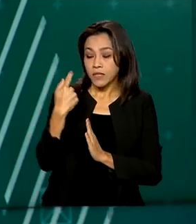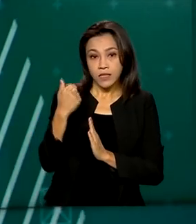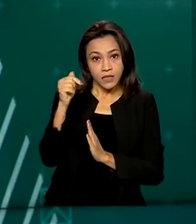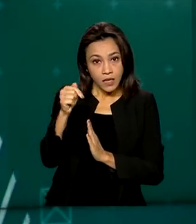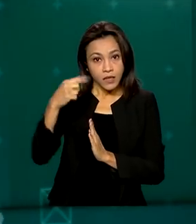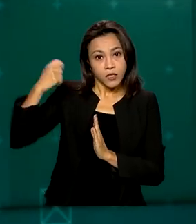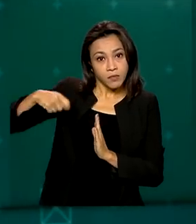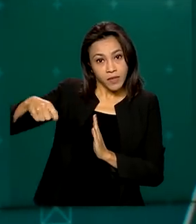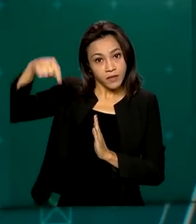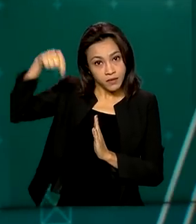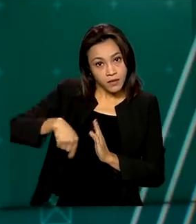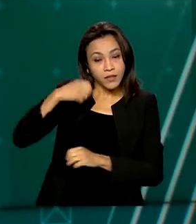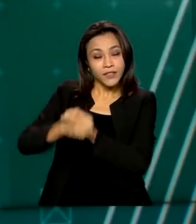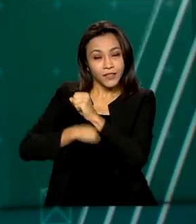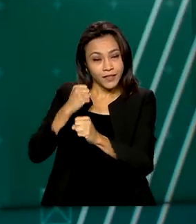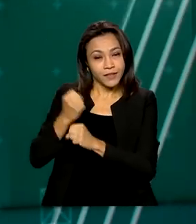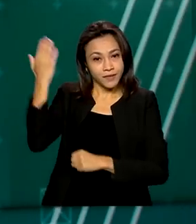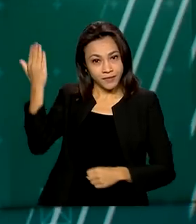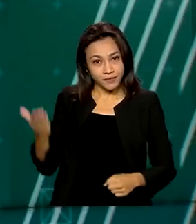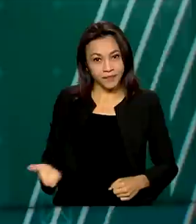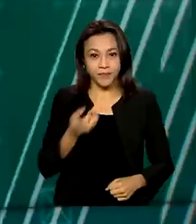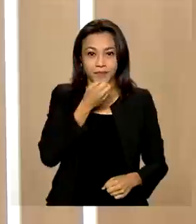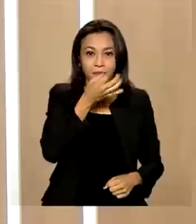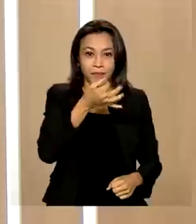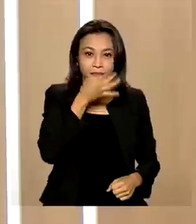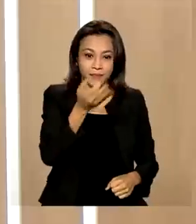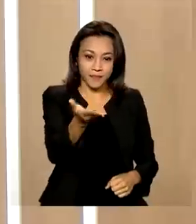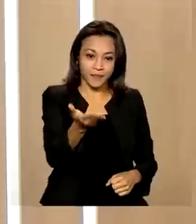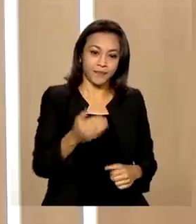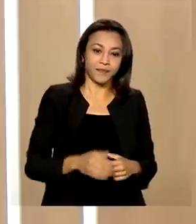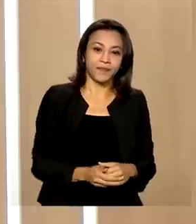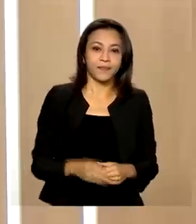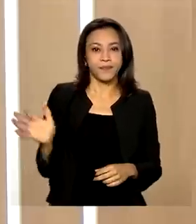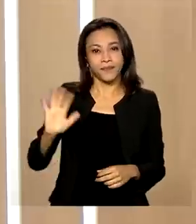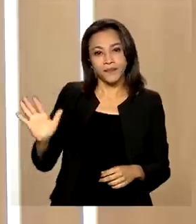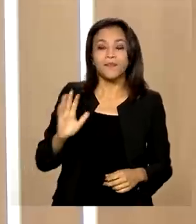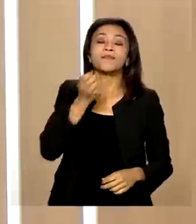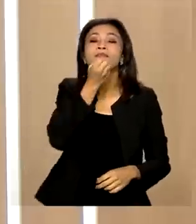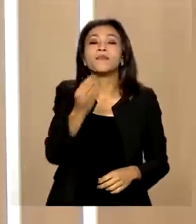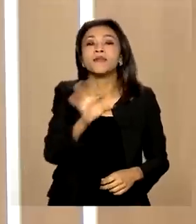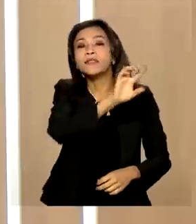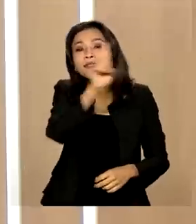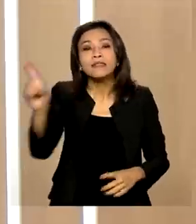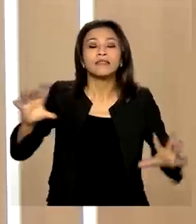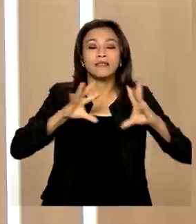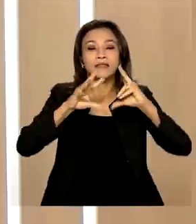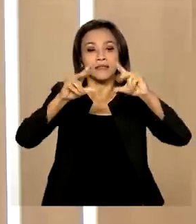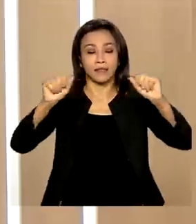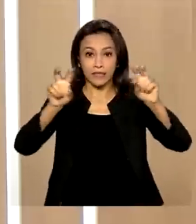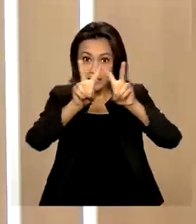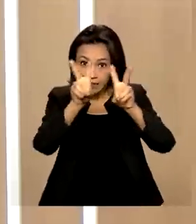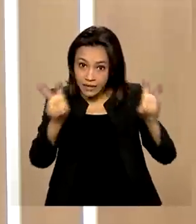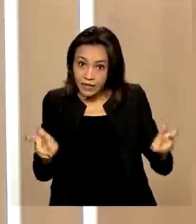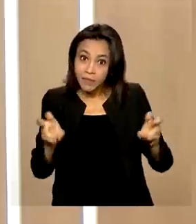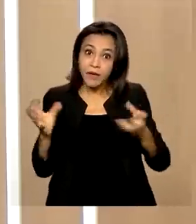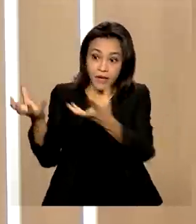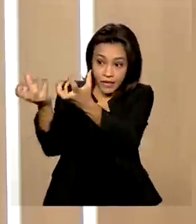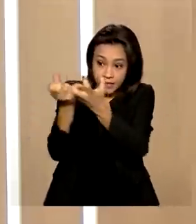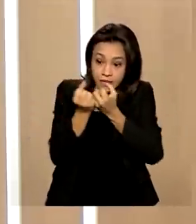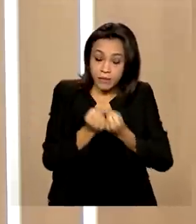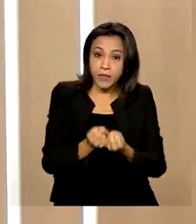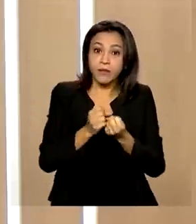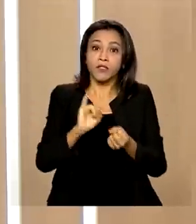ano. Quem comenta é Ricardo Caldas. Olá, bom dia a todos. O nosso tema de hoje é arrecadação de tributos federais.